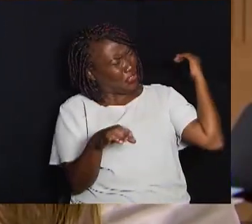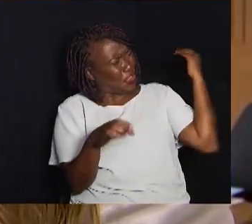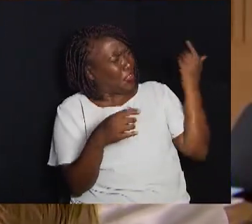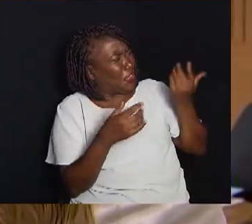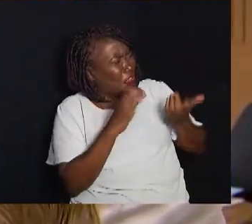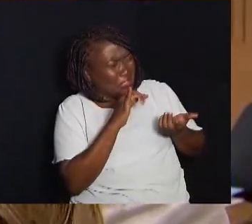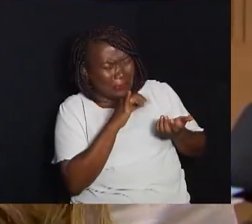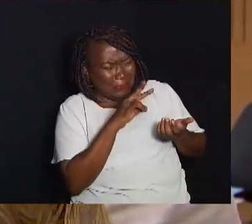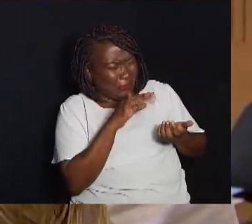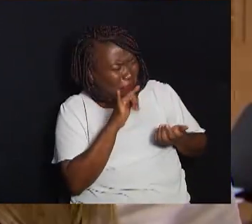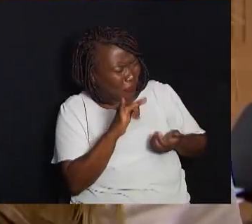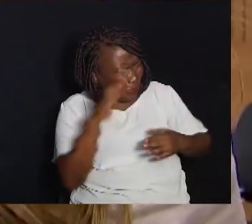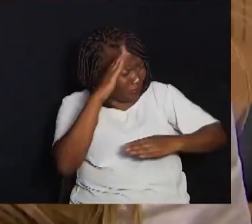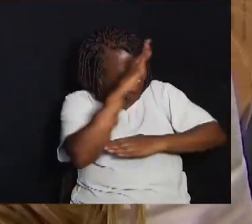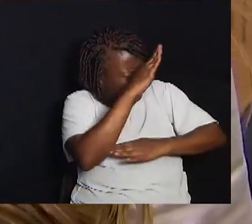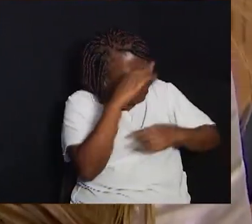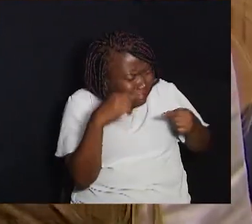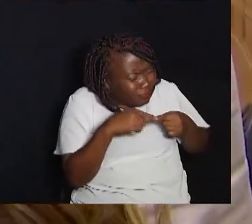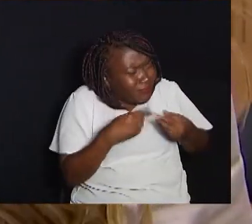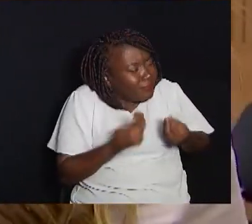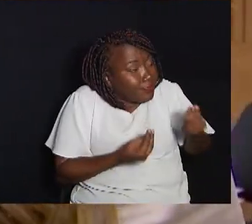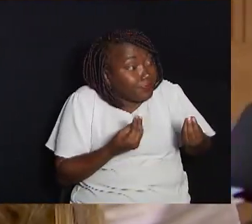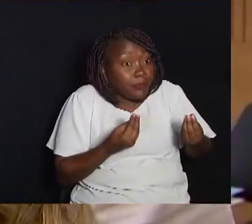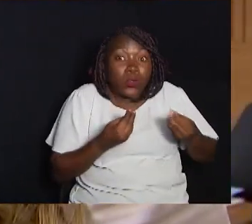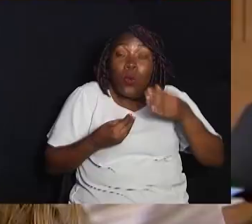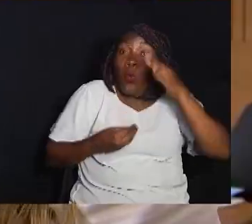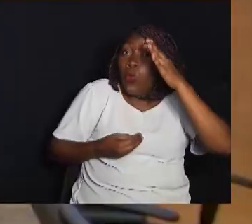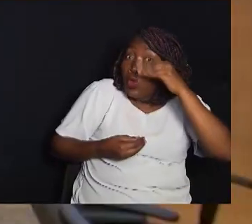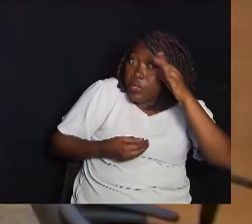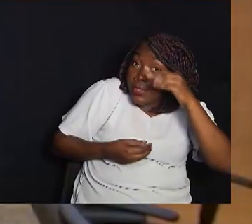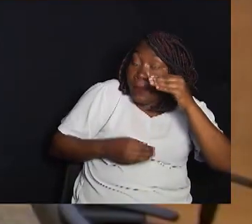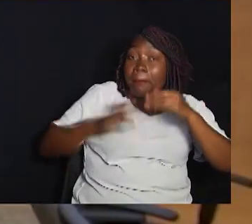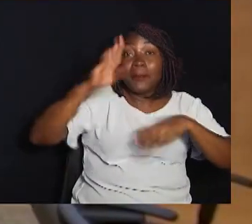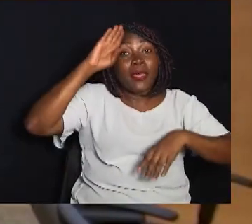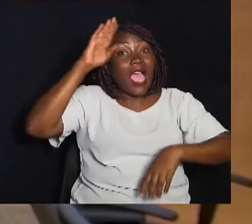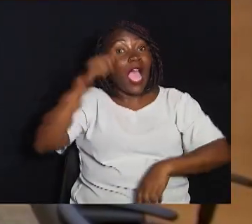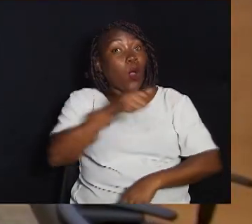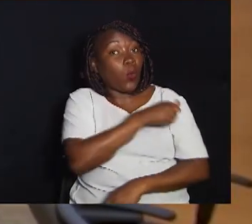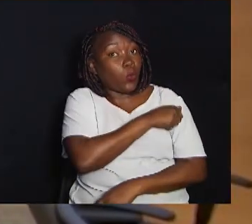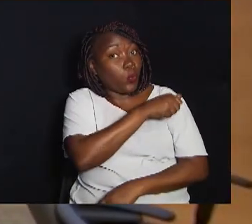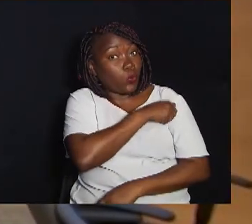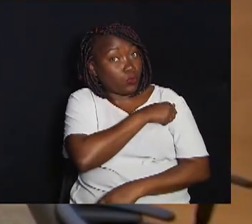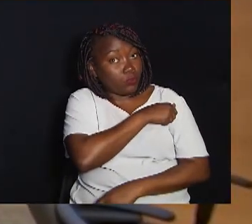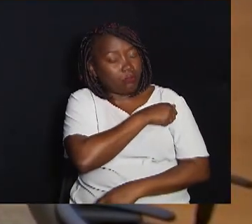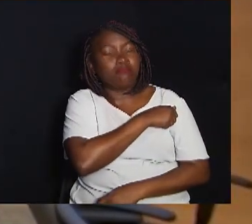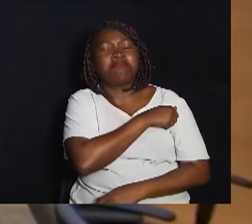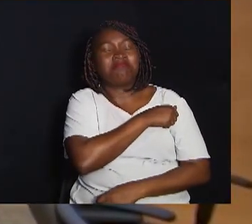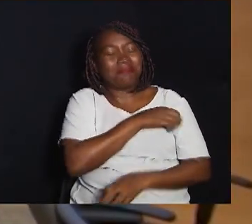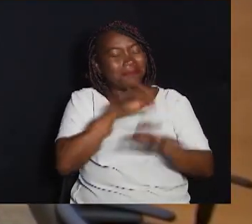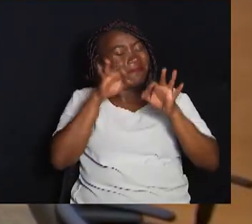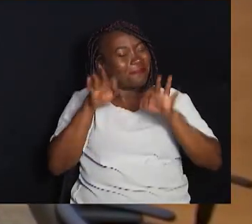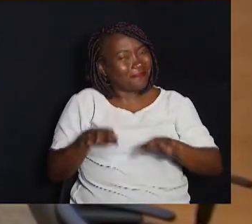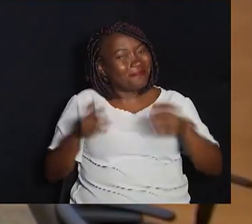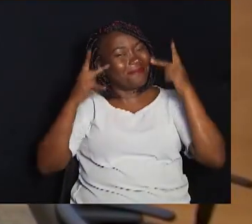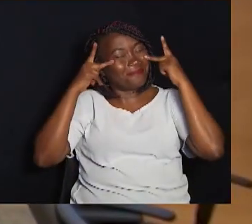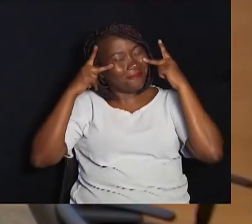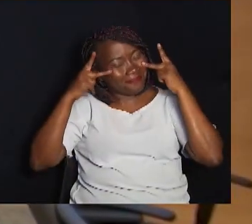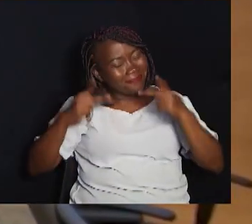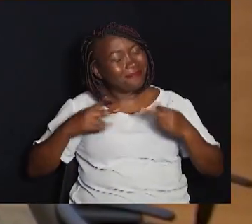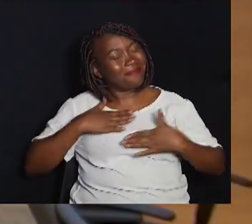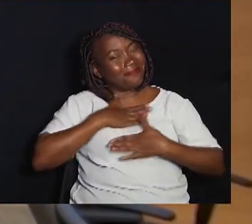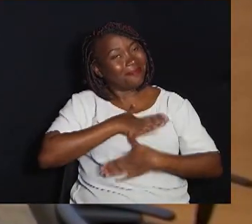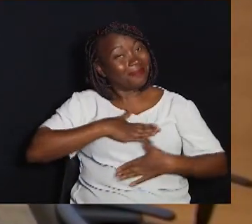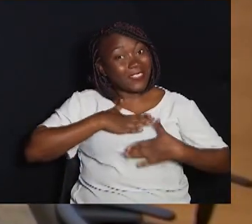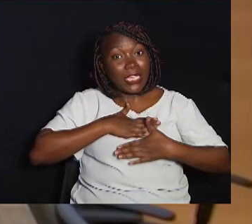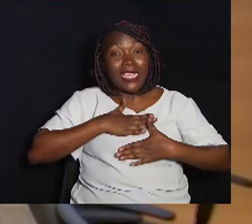Então tem essa curiosidade por parte do pessoal e principalmente dos alunos Com certeza, foi uma visita bem enriquecedora A gente fica muito na sala de aula,